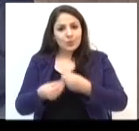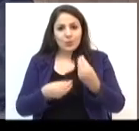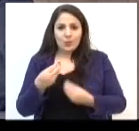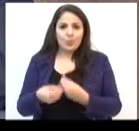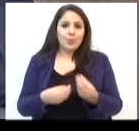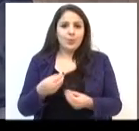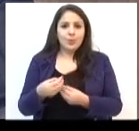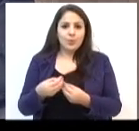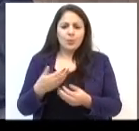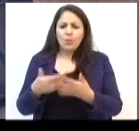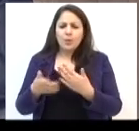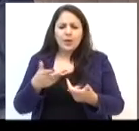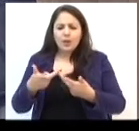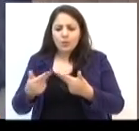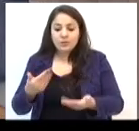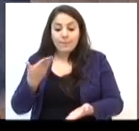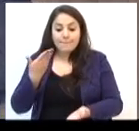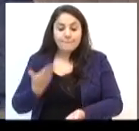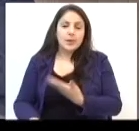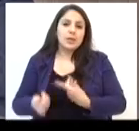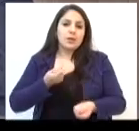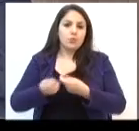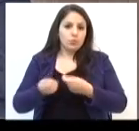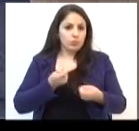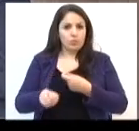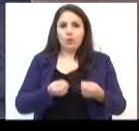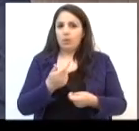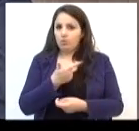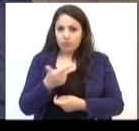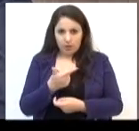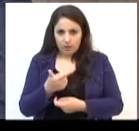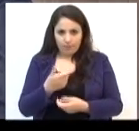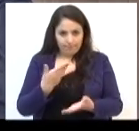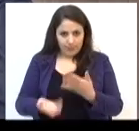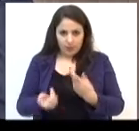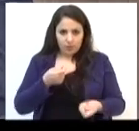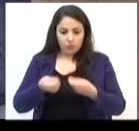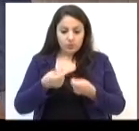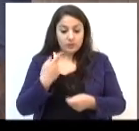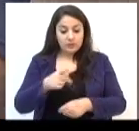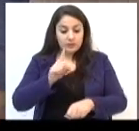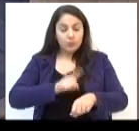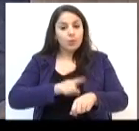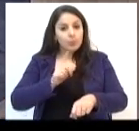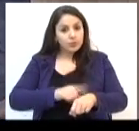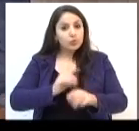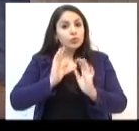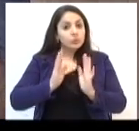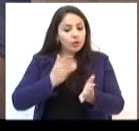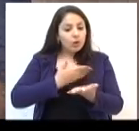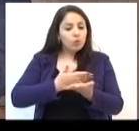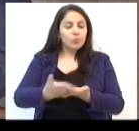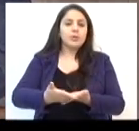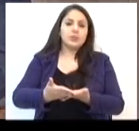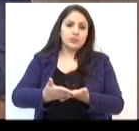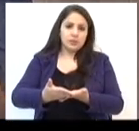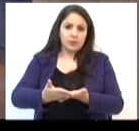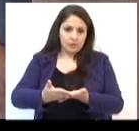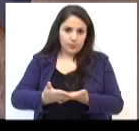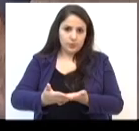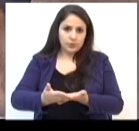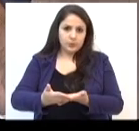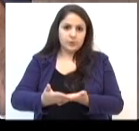nenhum indicativo de qualquer perda de controle da situação neste momento, nós já intervimos, a intervenção já foi